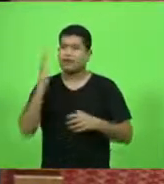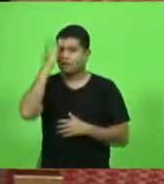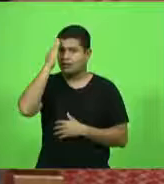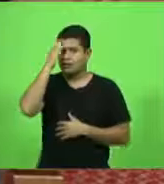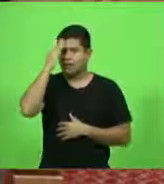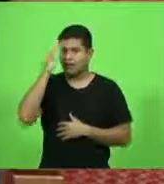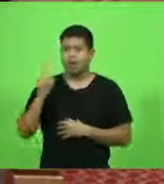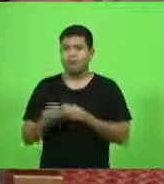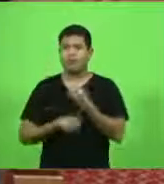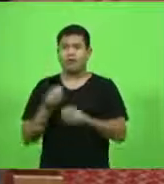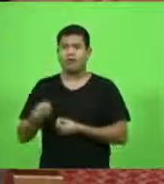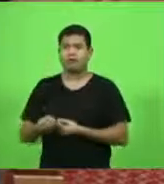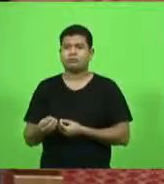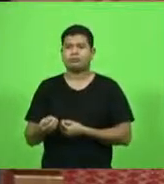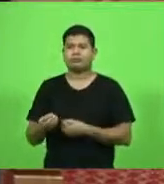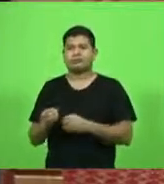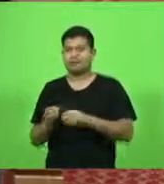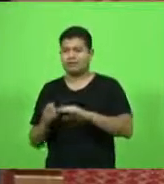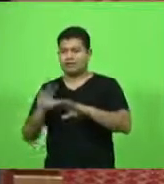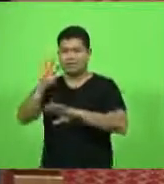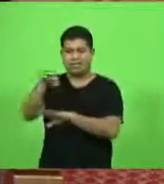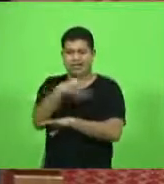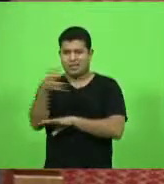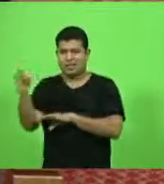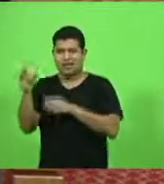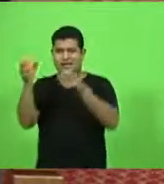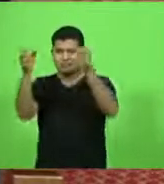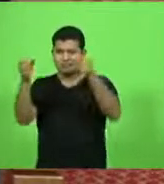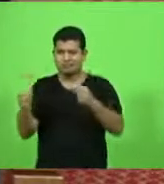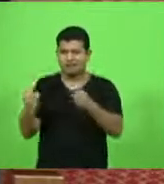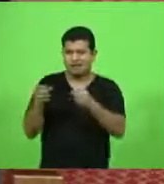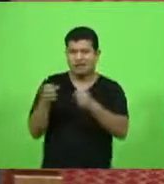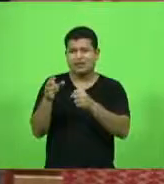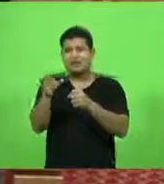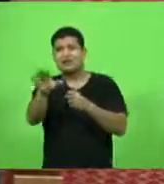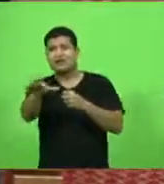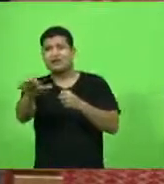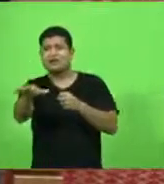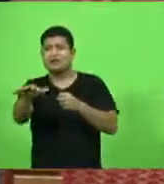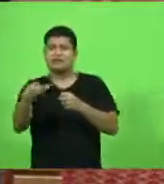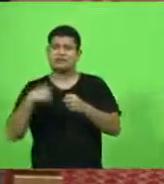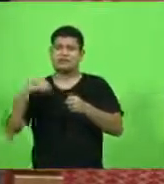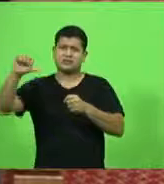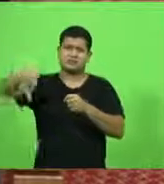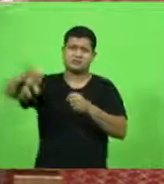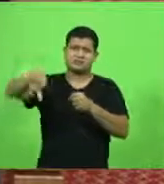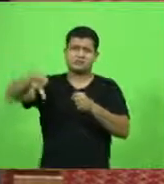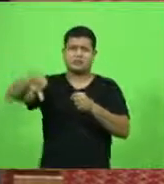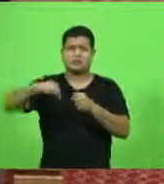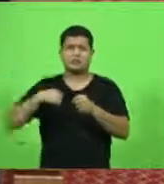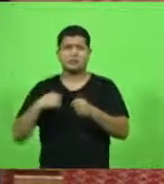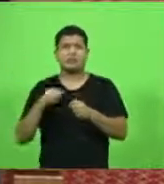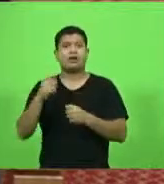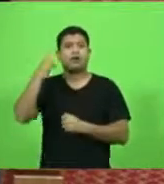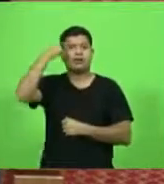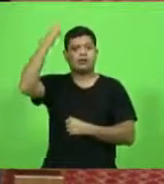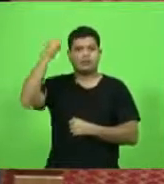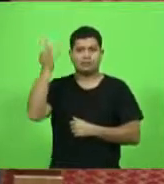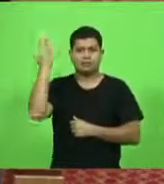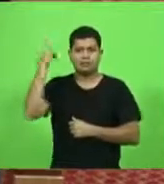fora da cela e fazer que está assim, deputado Luciano. Eu digo, tá, quando você assaltou, quando você matou,